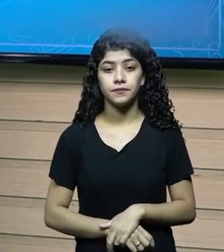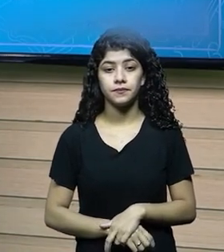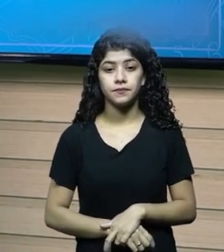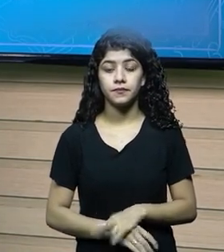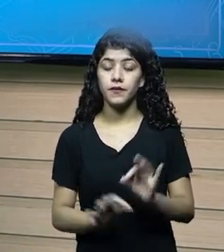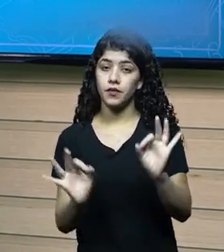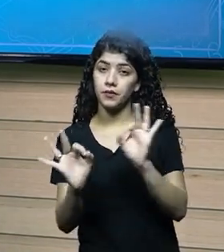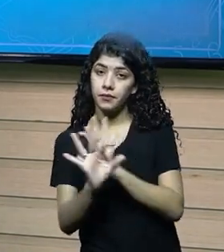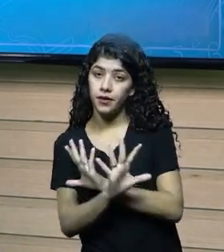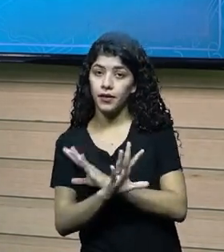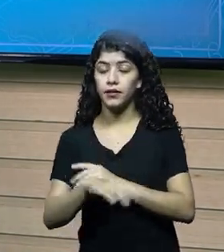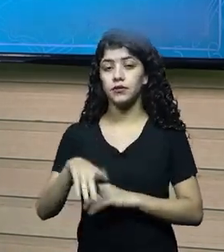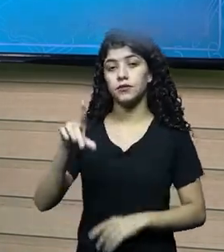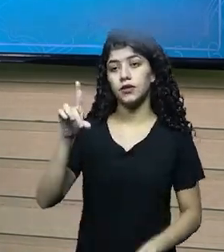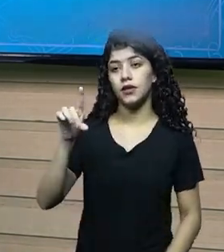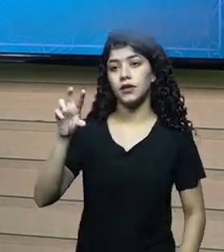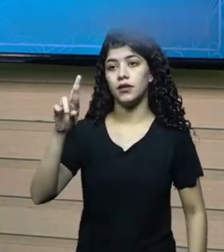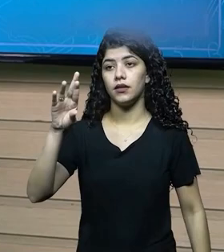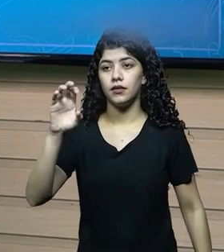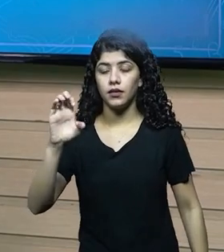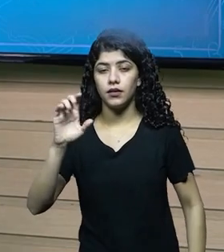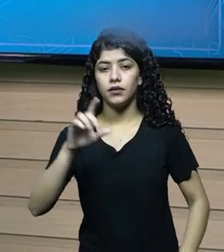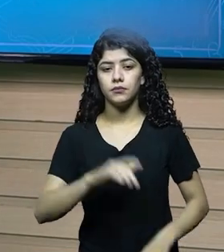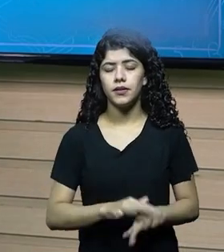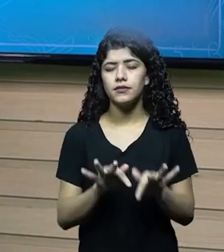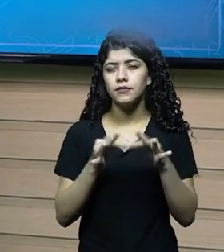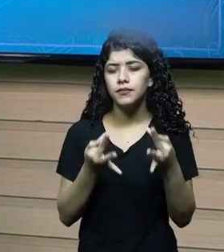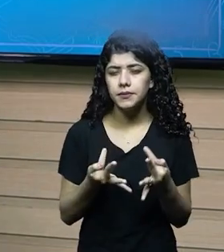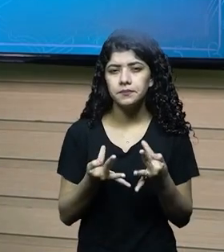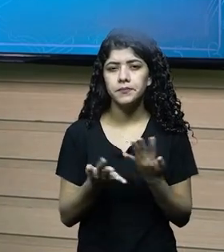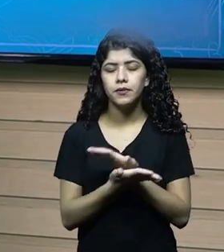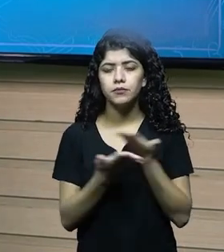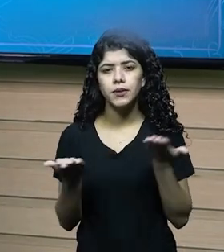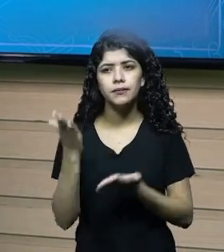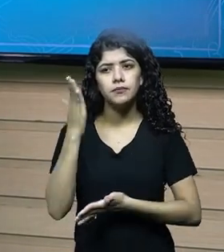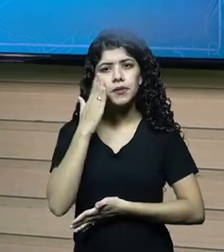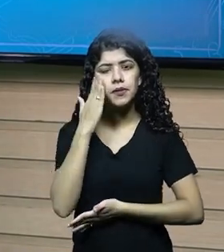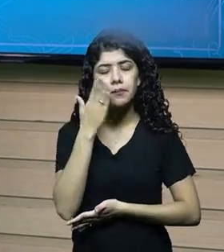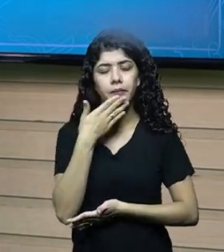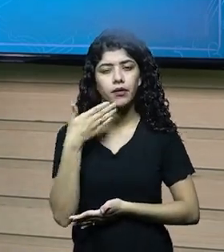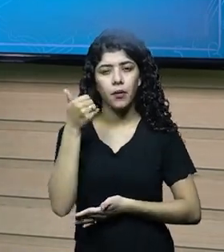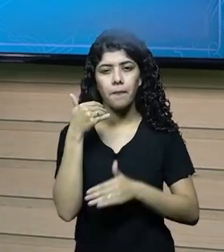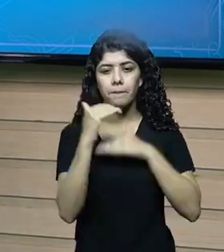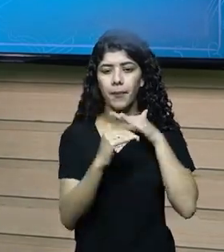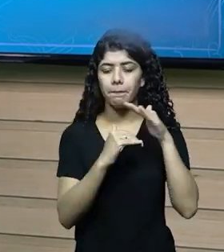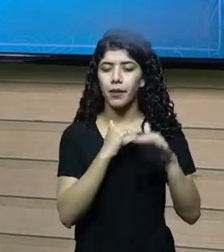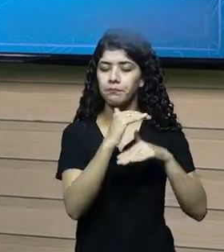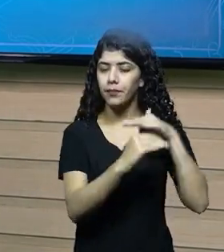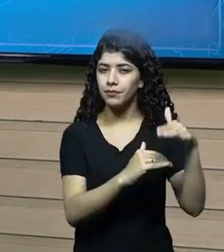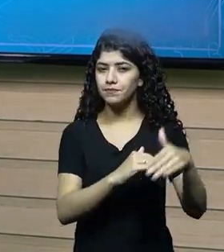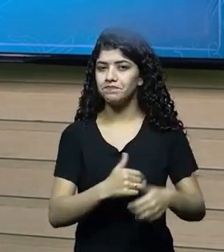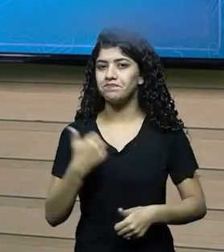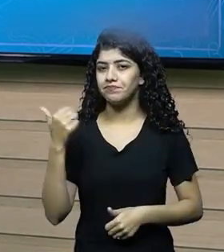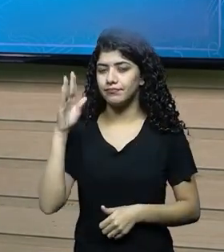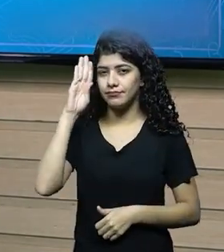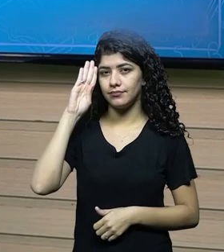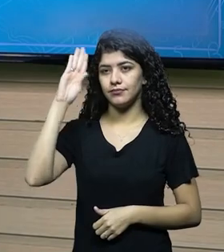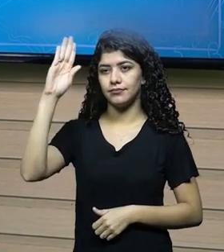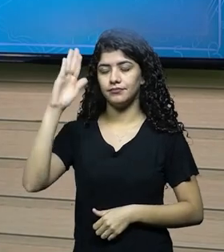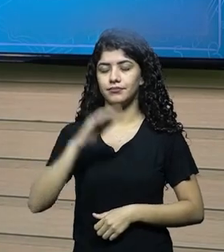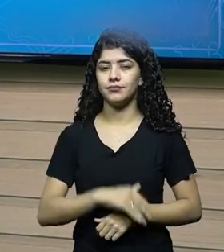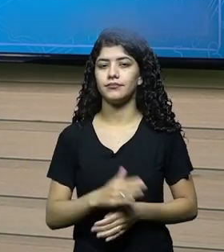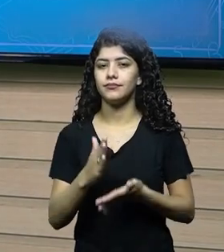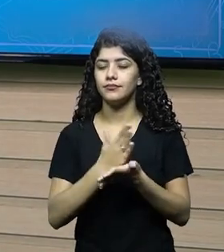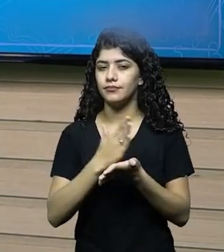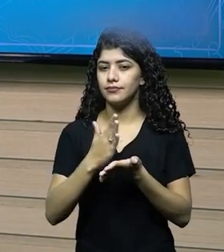fechamento de DRE, fechamento de balança, assim, de uma forma bem simples para a gente entender como é que o passo a passo, tá bom? Uma das principais ferramentas da contabilidade.